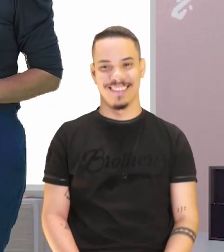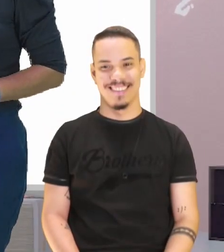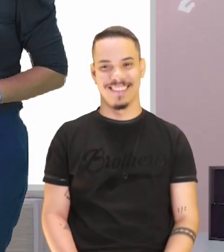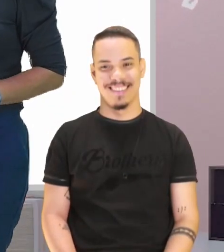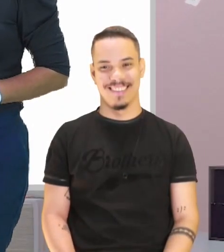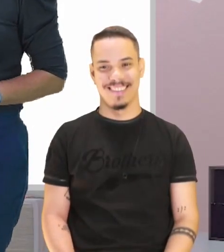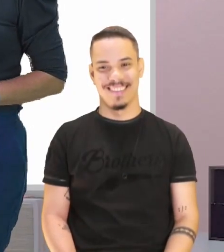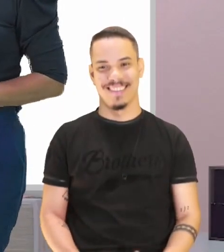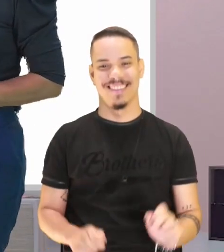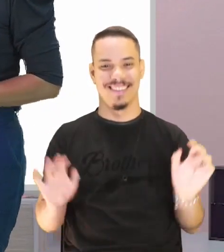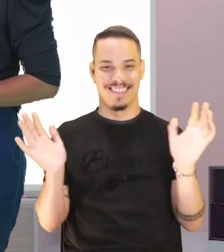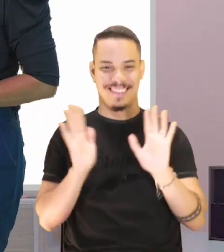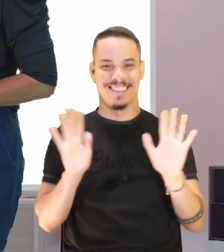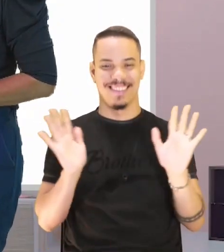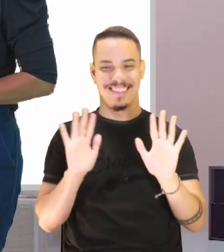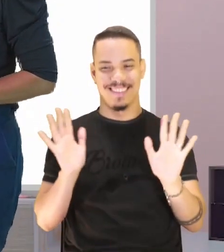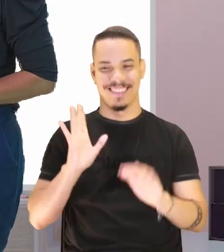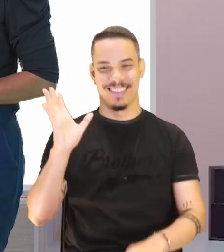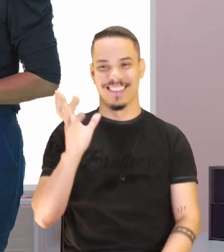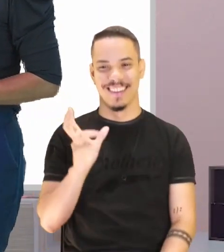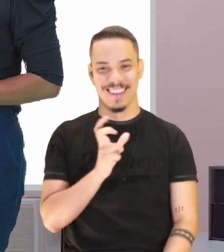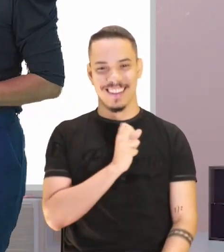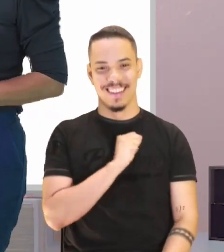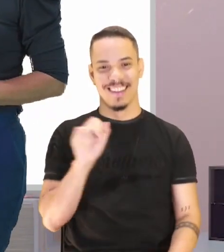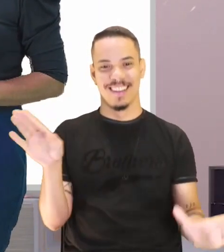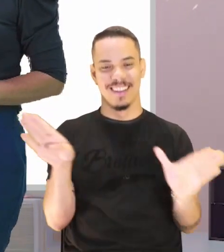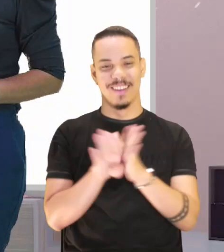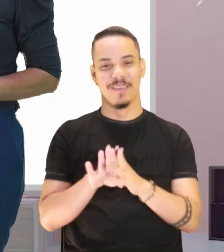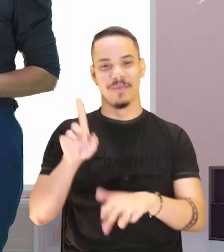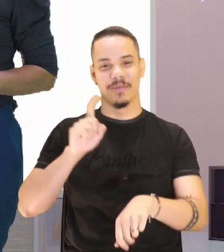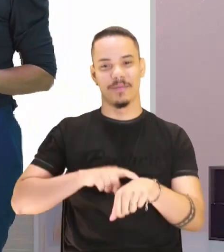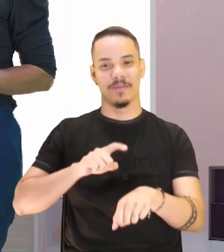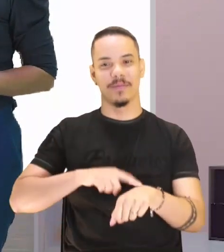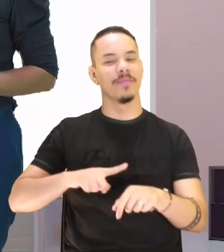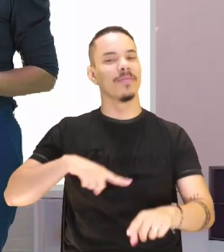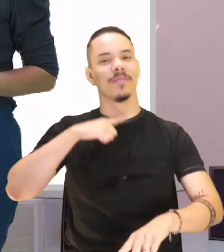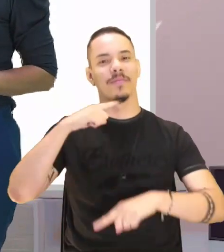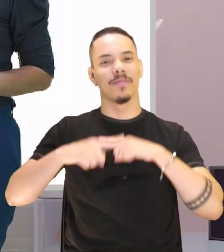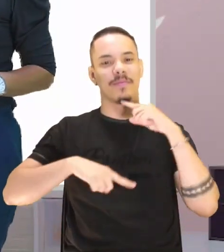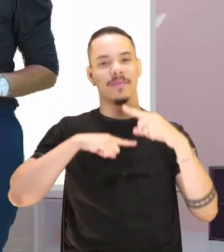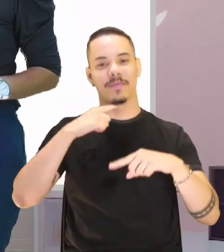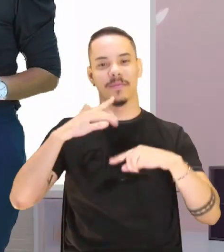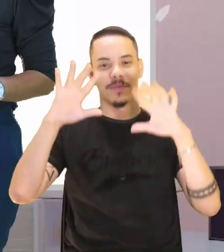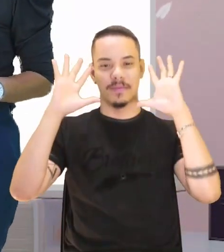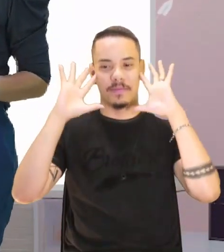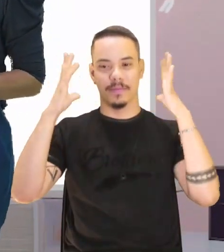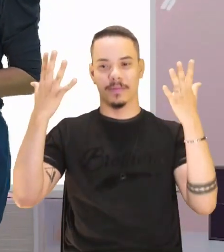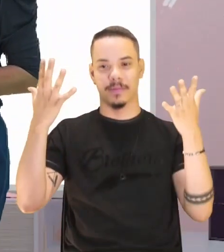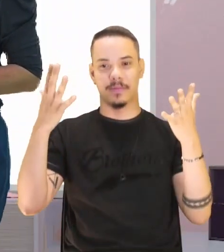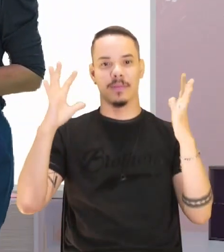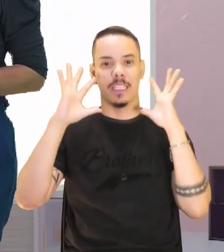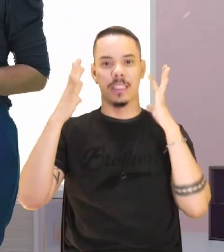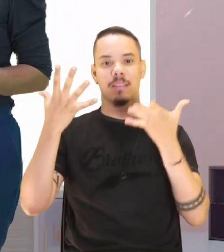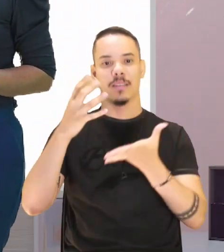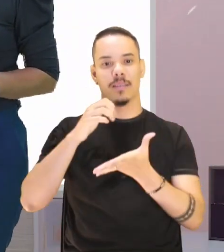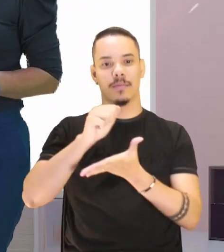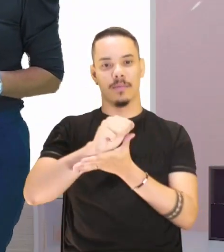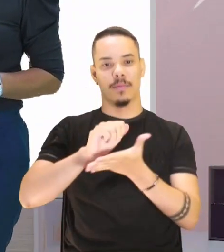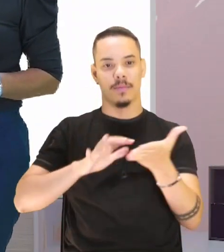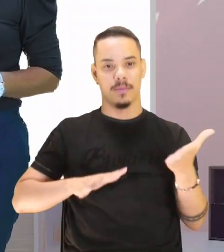Olá, Amadinho! Chegou o grande momento, que é o momento do Tirando Dúvidas, resolução da